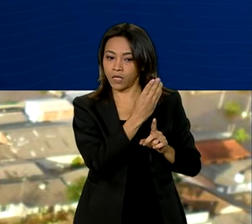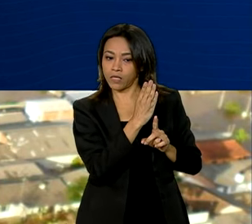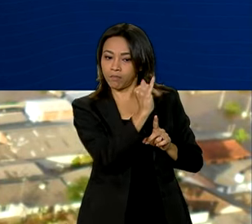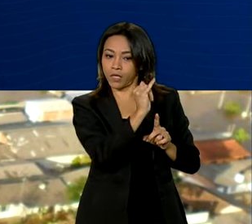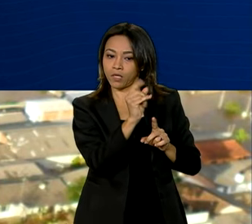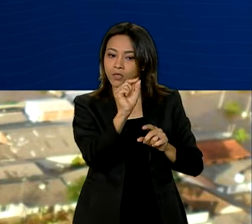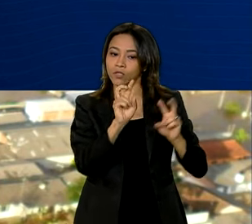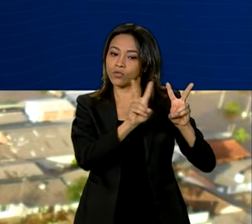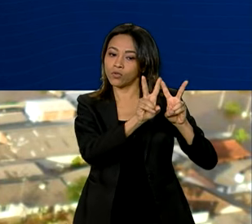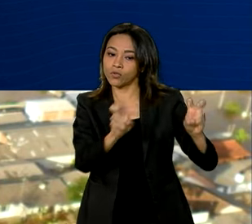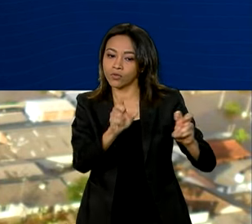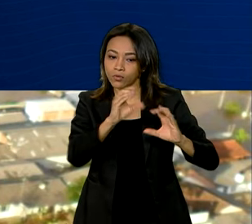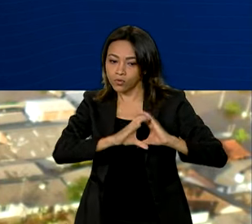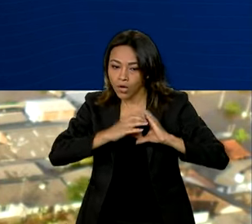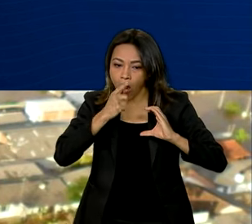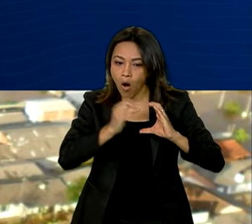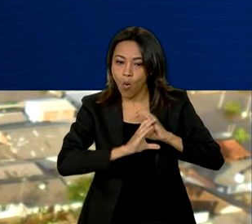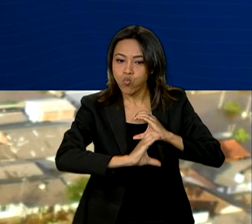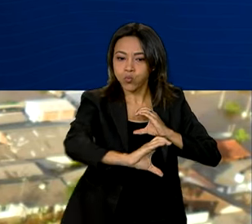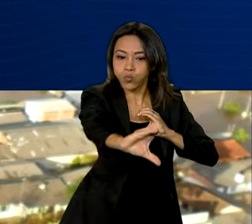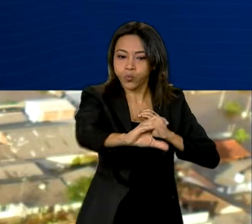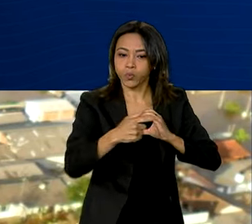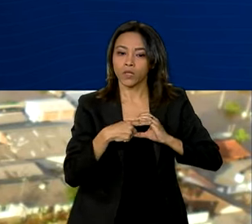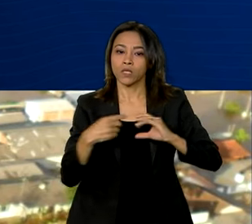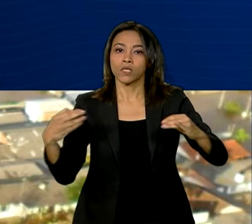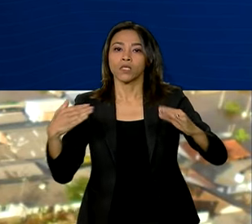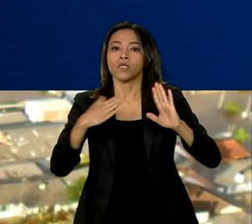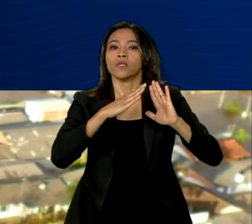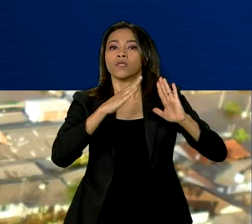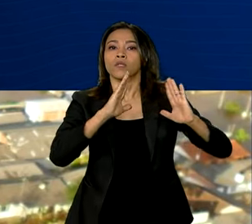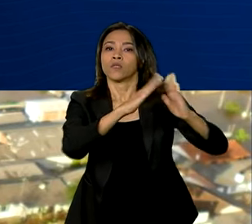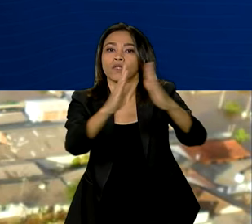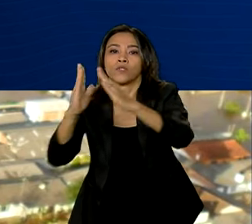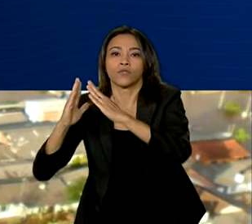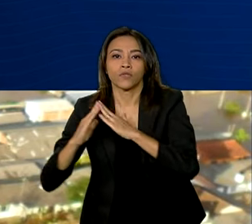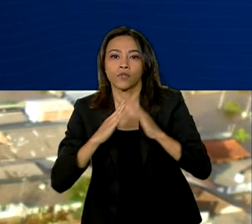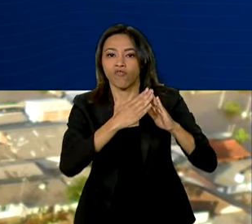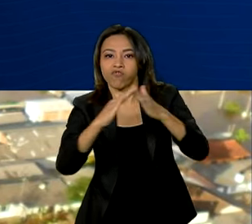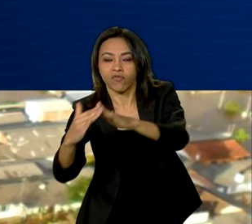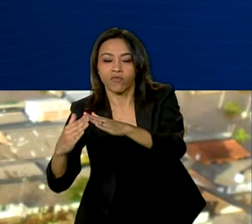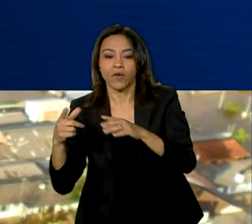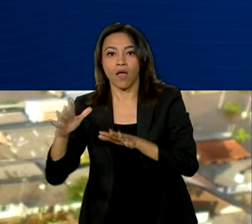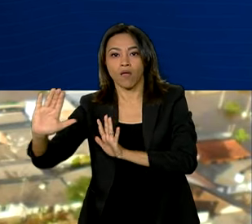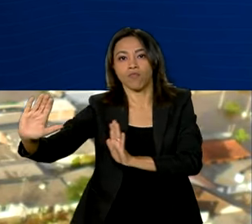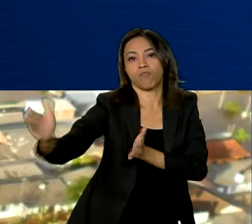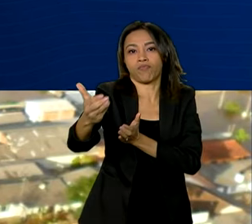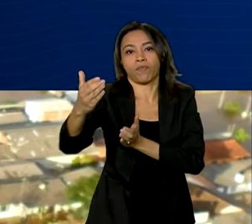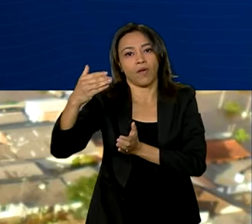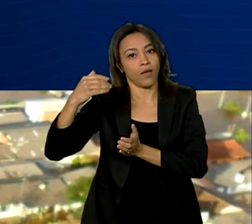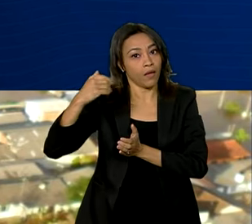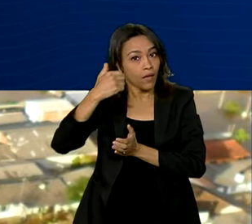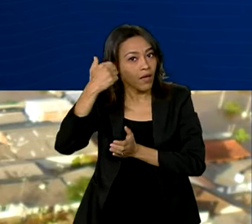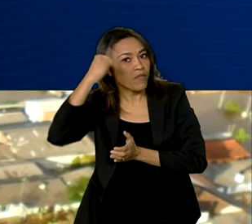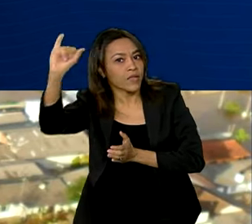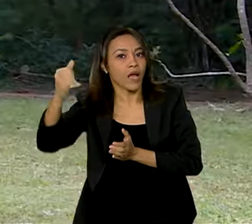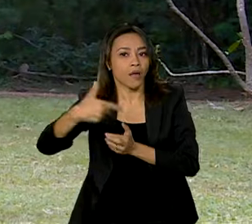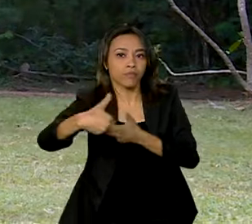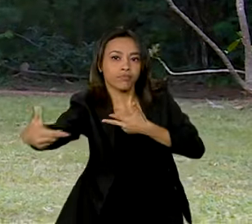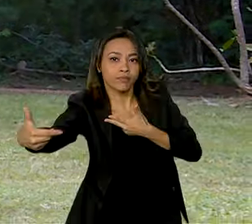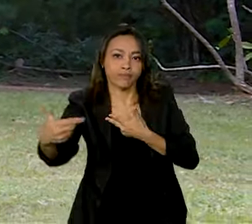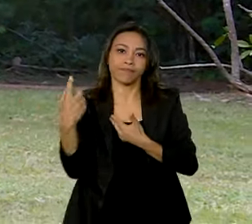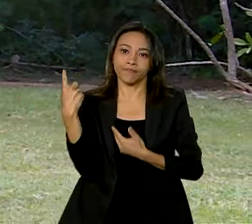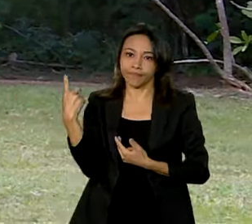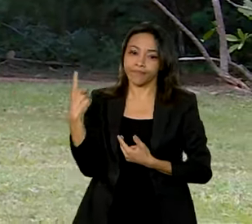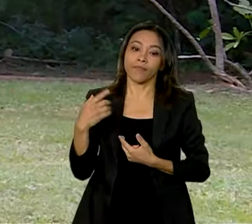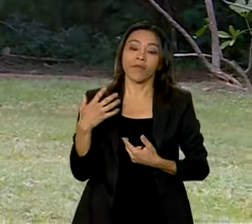obras de abastecimento de água, urbanização de favelas, prevenção a desastres naturais e contenção de encostas. É